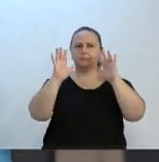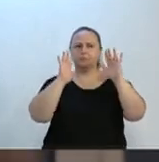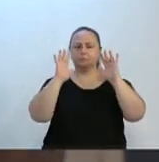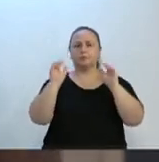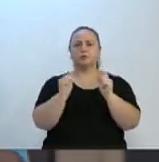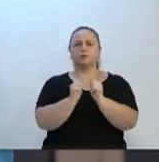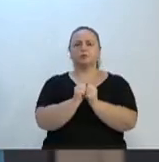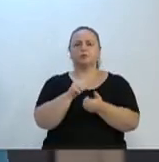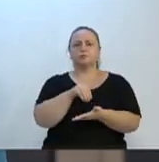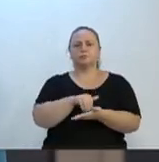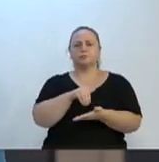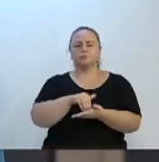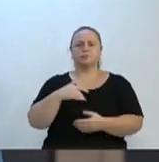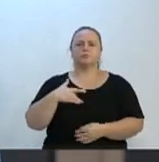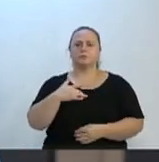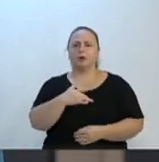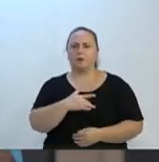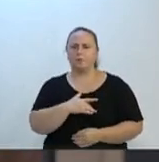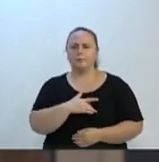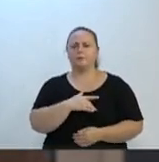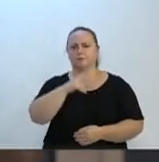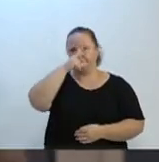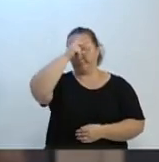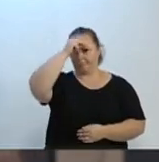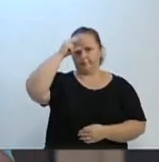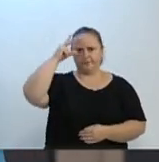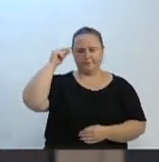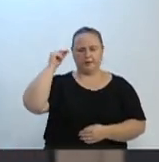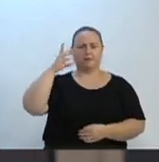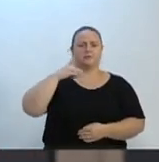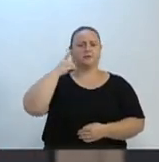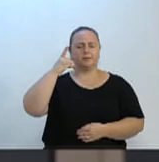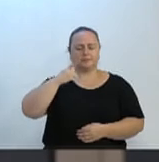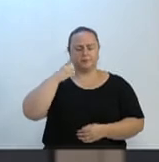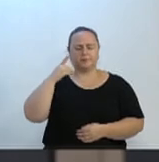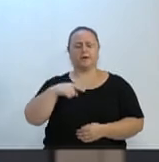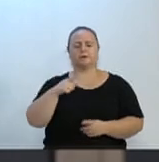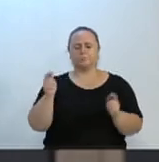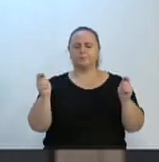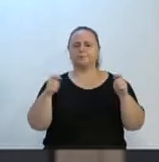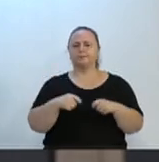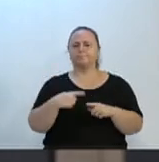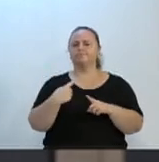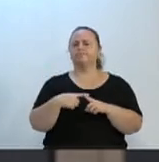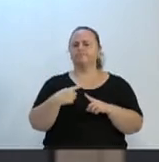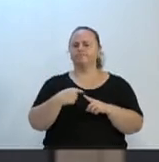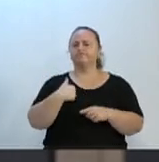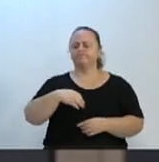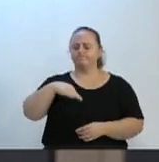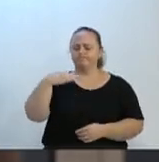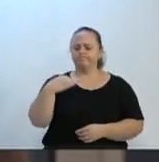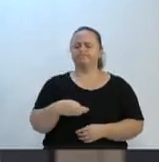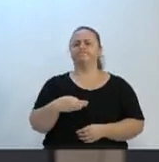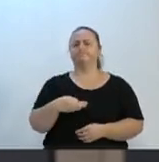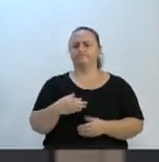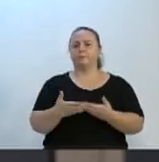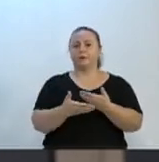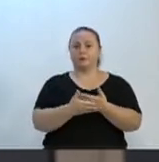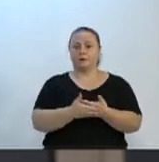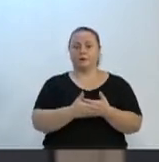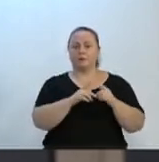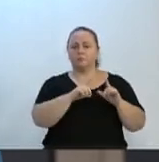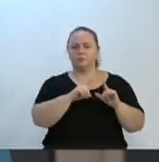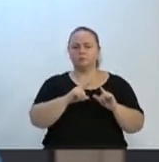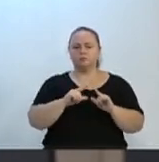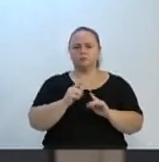com o Cidade de Saúde, com o Prefeito Municipal, com os deputados, essa possibilidade que tenho certeza que vai desafagar o Santo Antônio e vai ajudar muito a população.